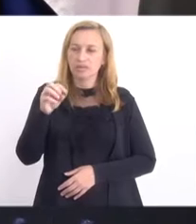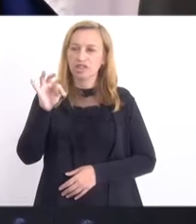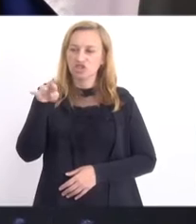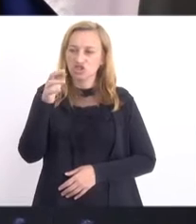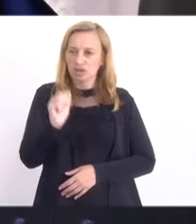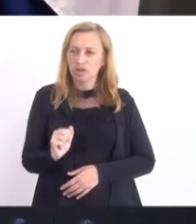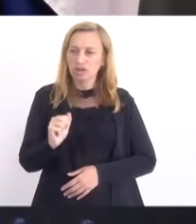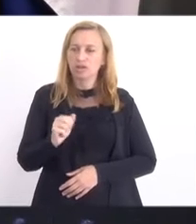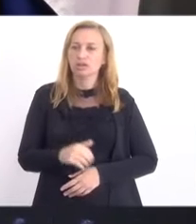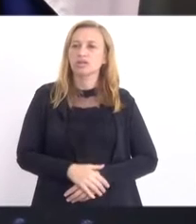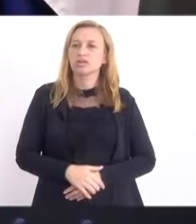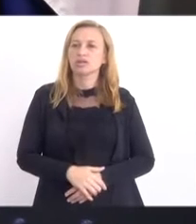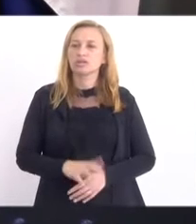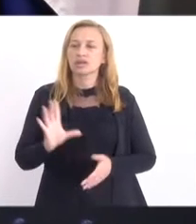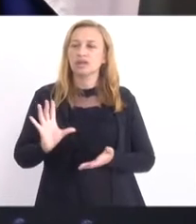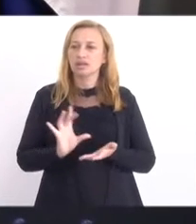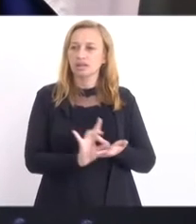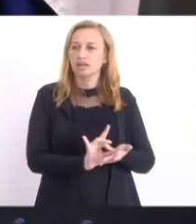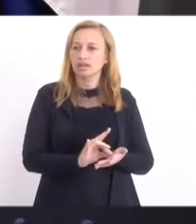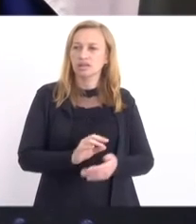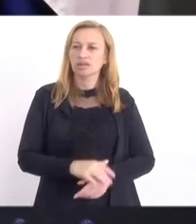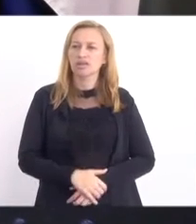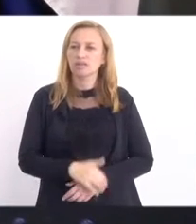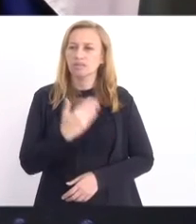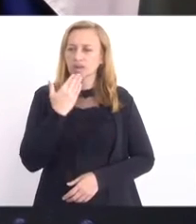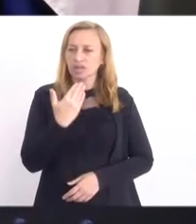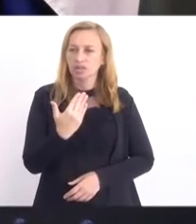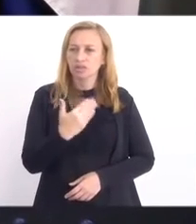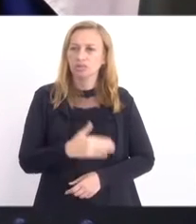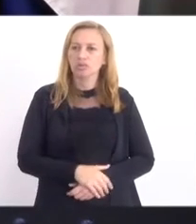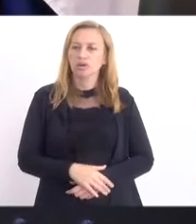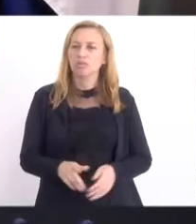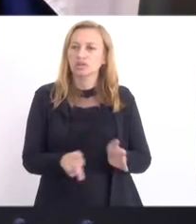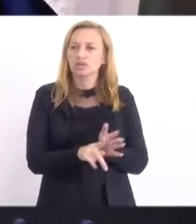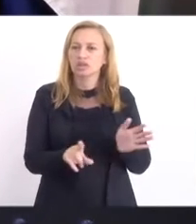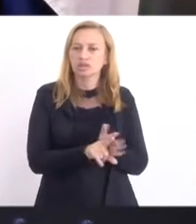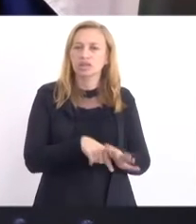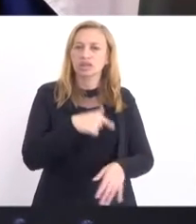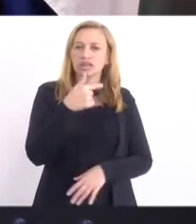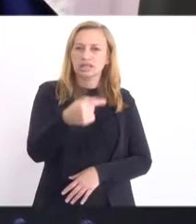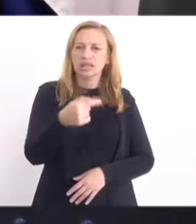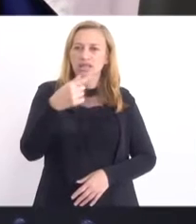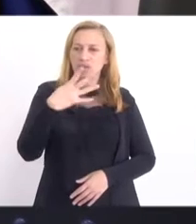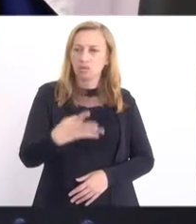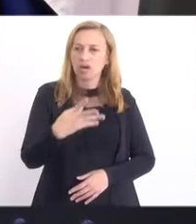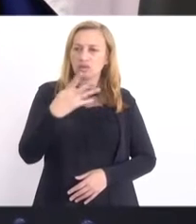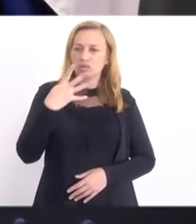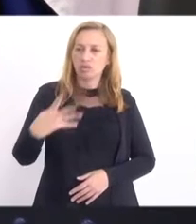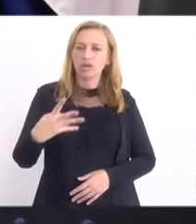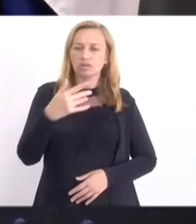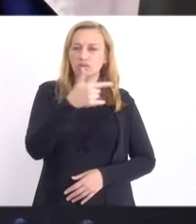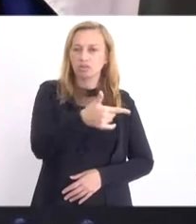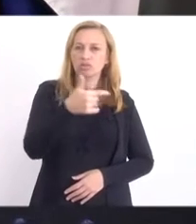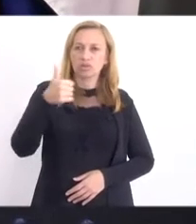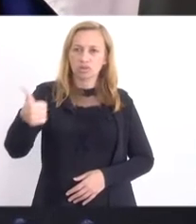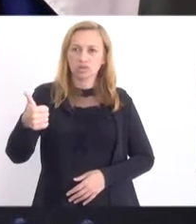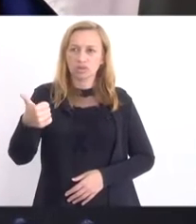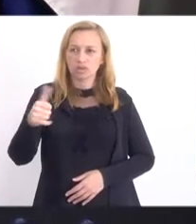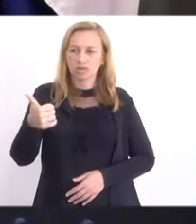Há um parecer pela anexação, sugerido, há um projeto de lei 744 do M11.